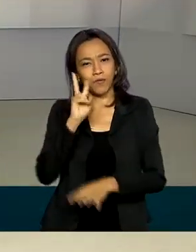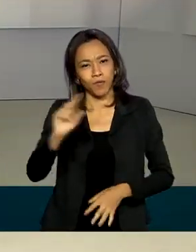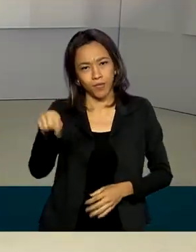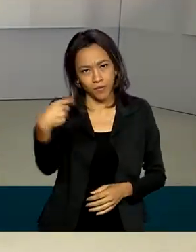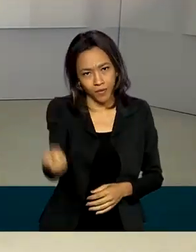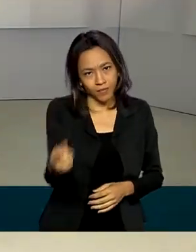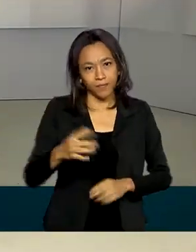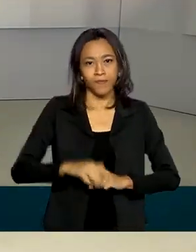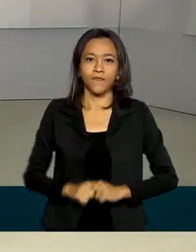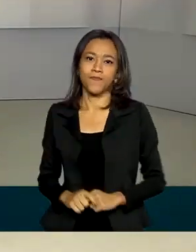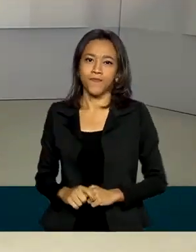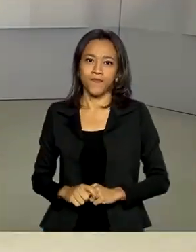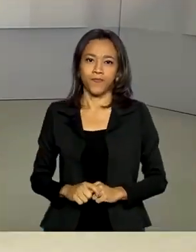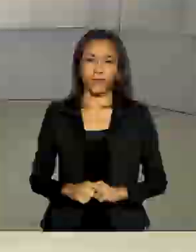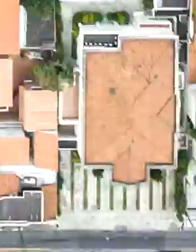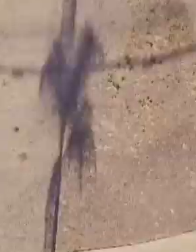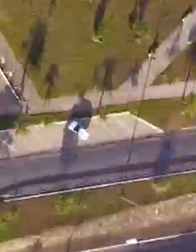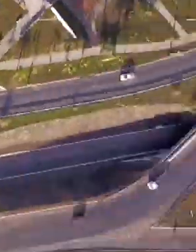próxima edição. Até lá!